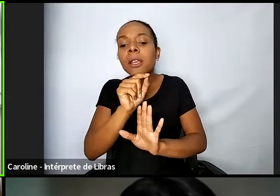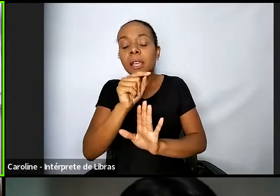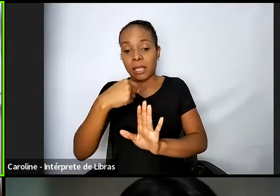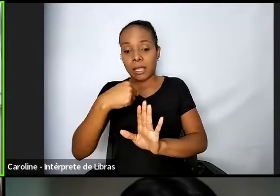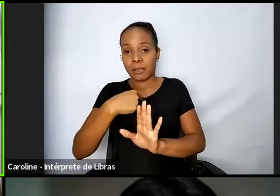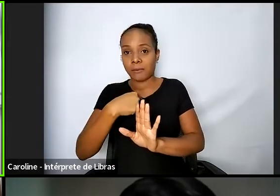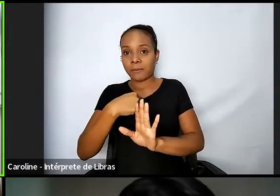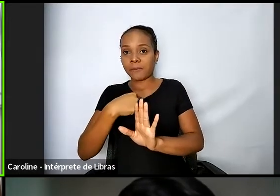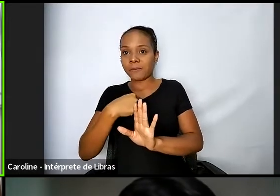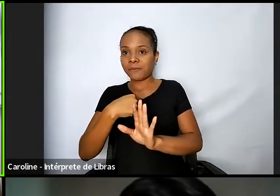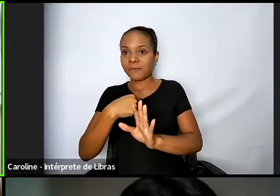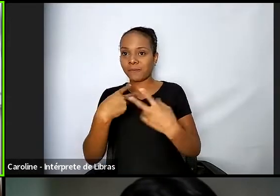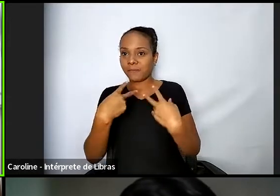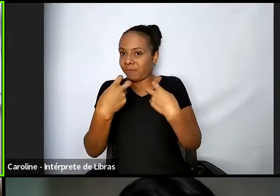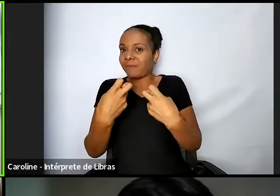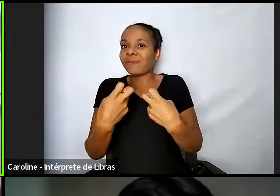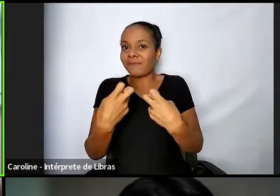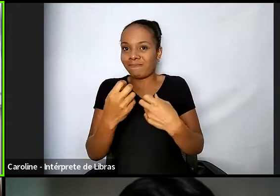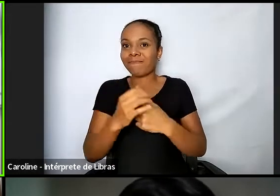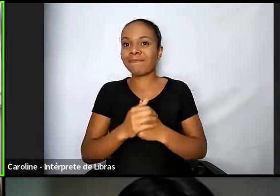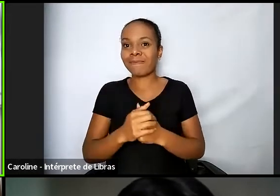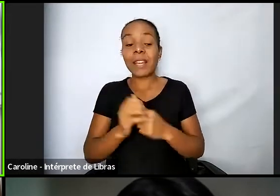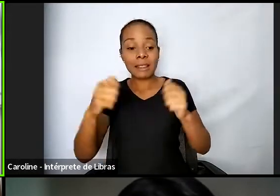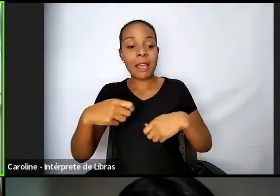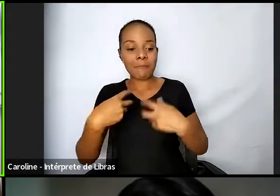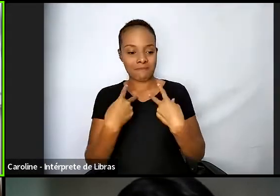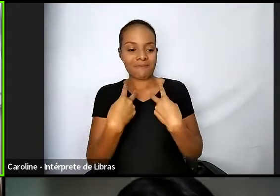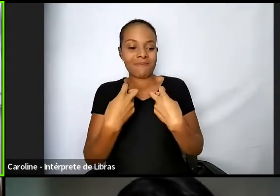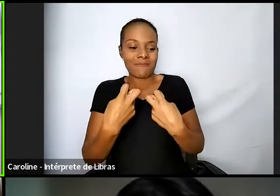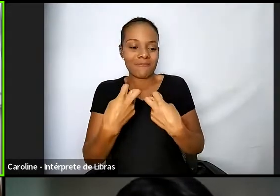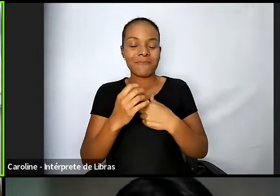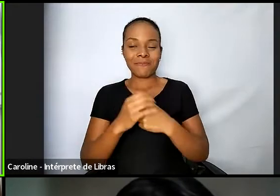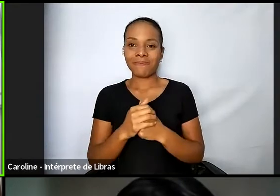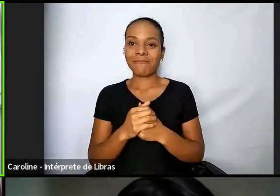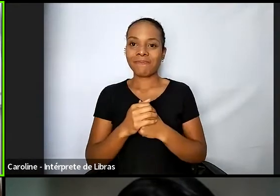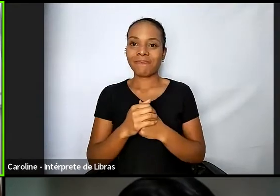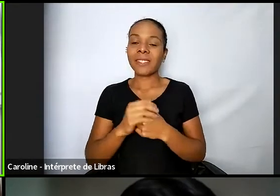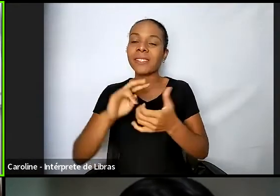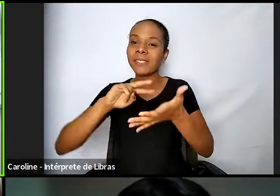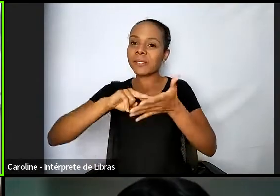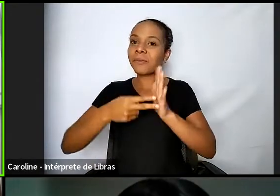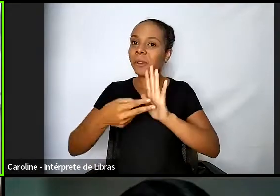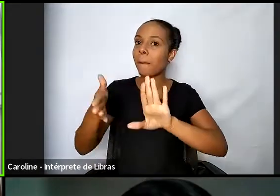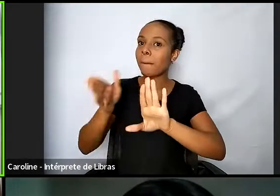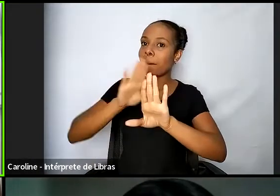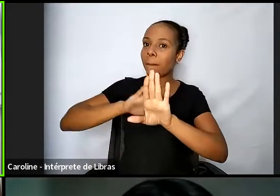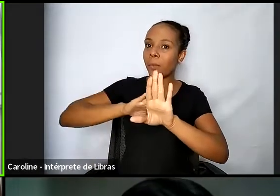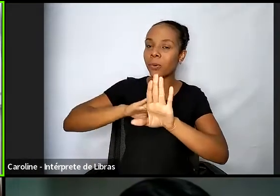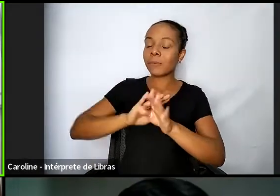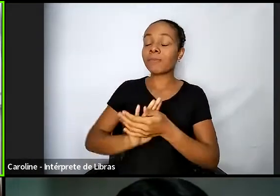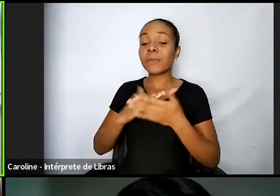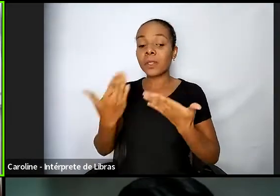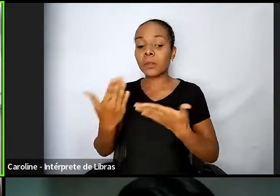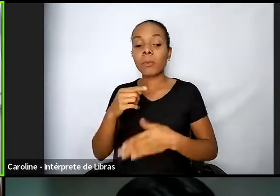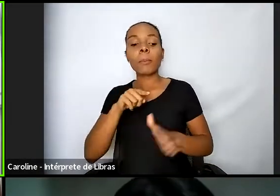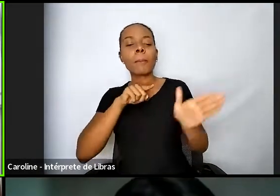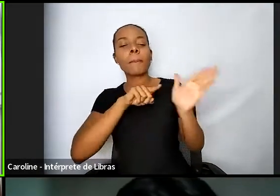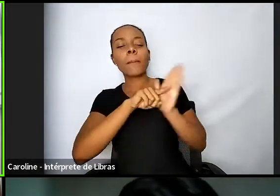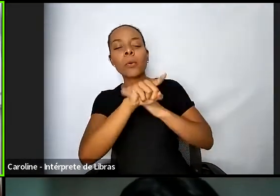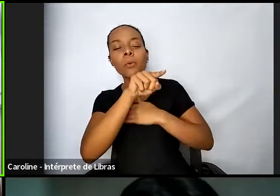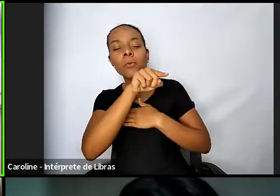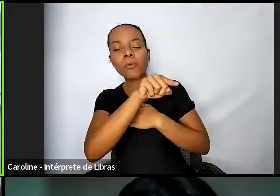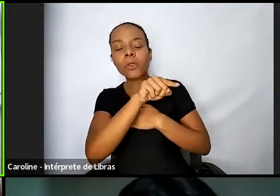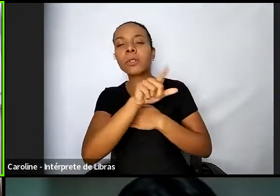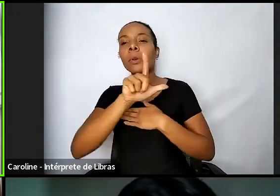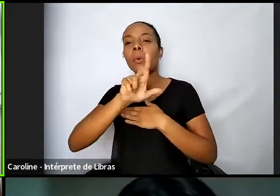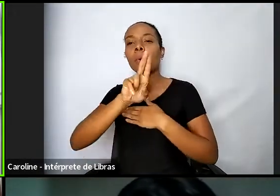Eu vejo você. Então, eu pergunto para a Luciana, que esteve à frente desse GT do CNJ,